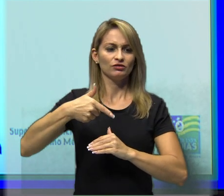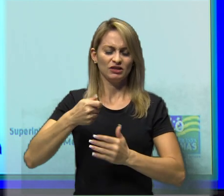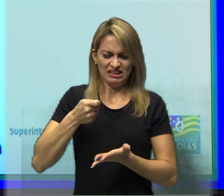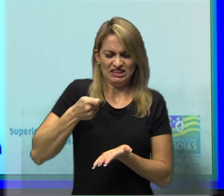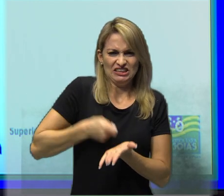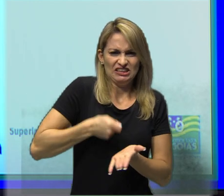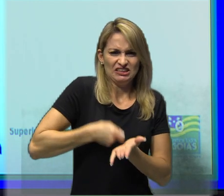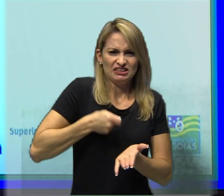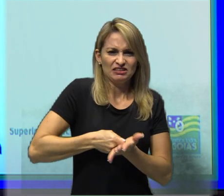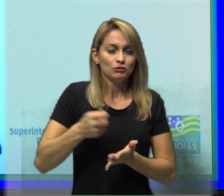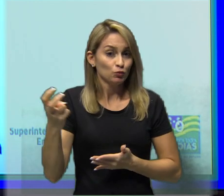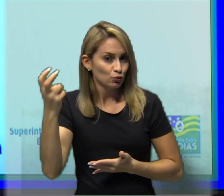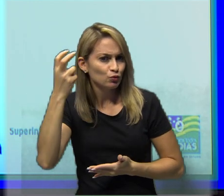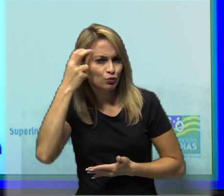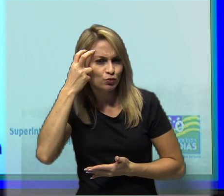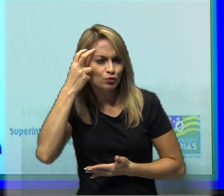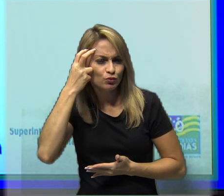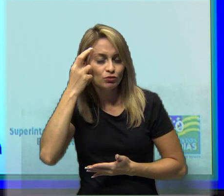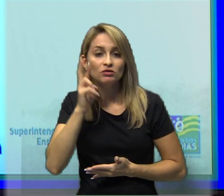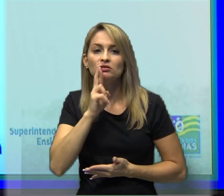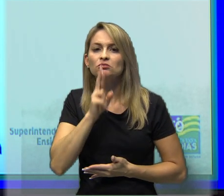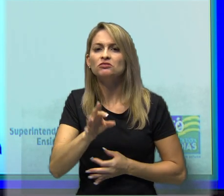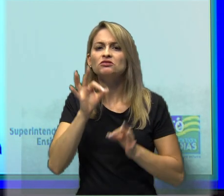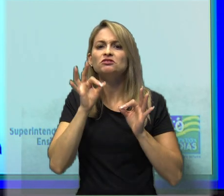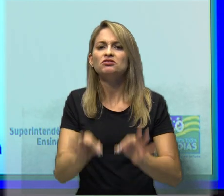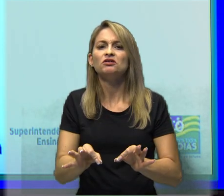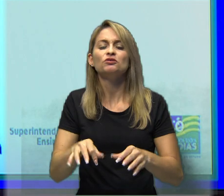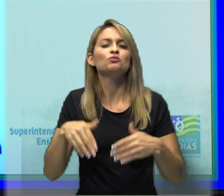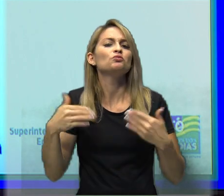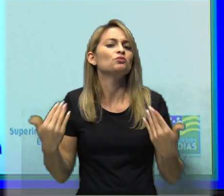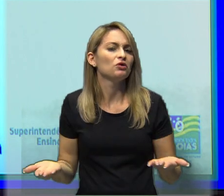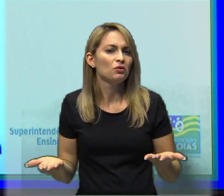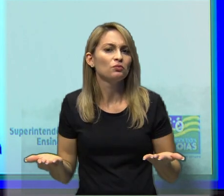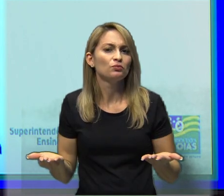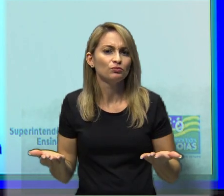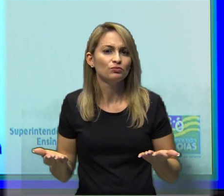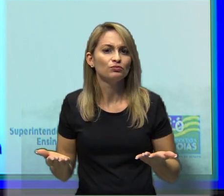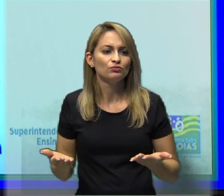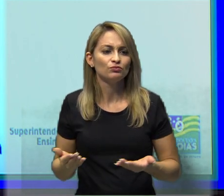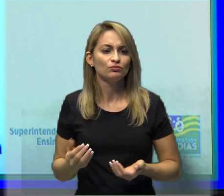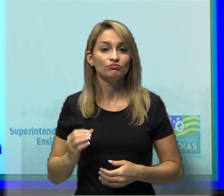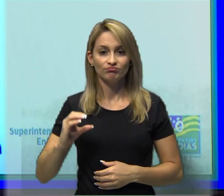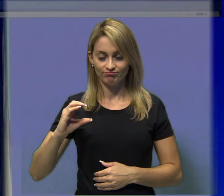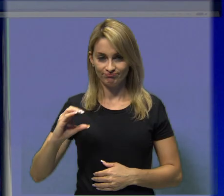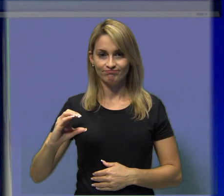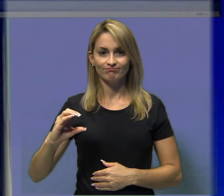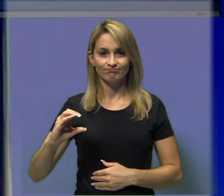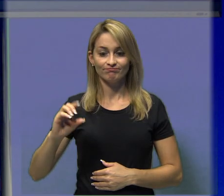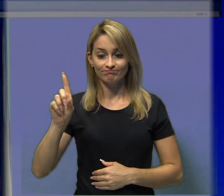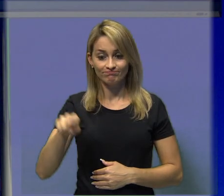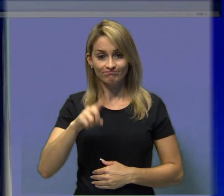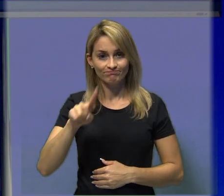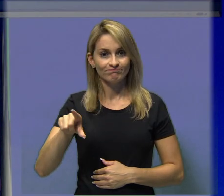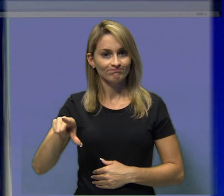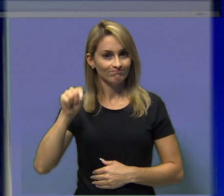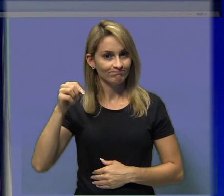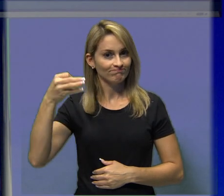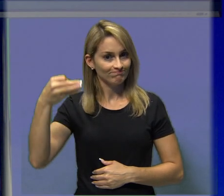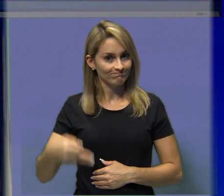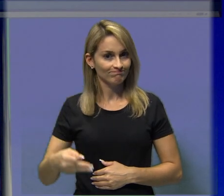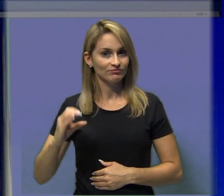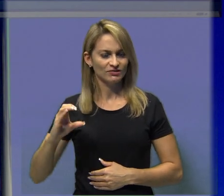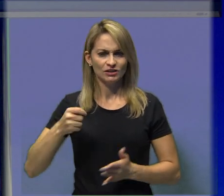vocês, é a letra C, resistência cultural. Os portugueses queriam, em certa medida,